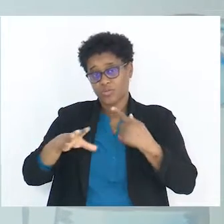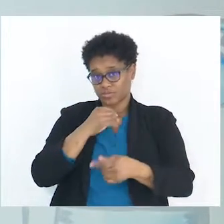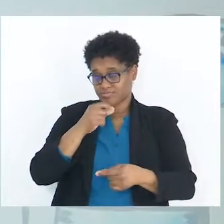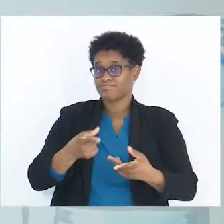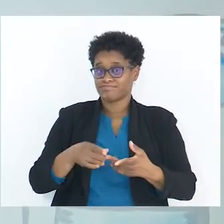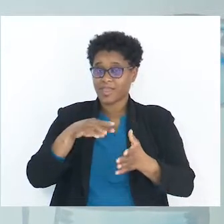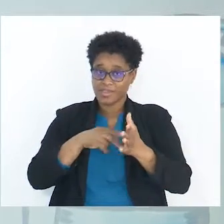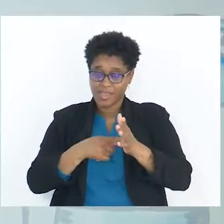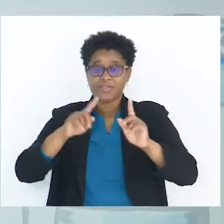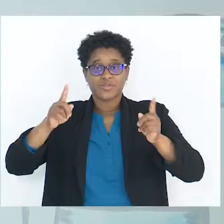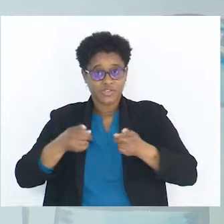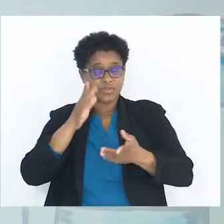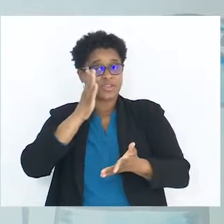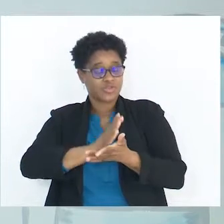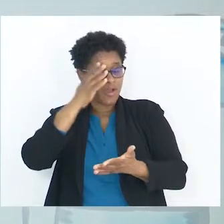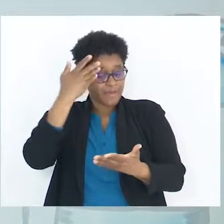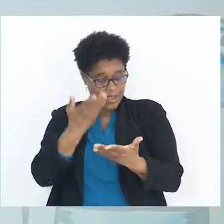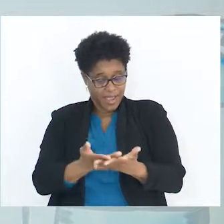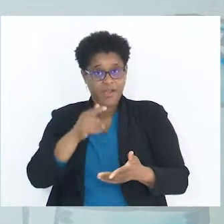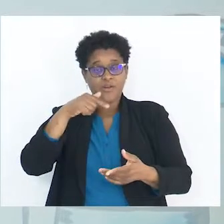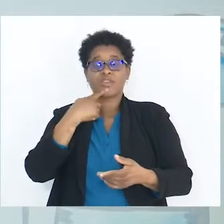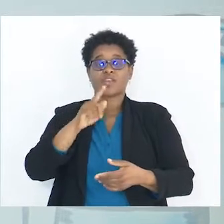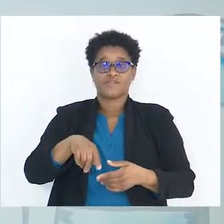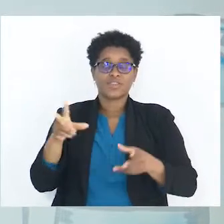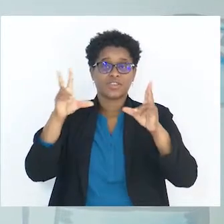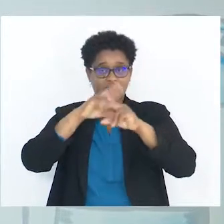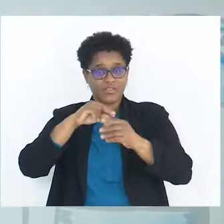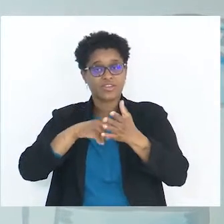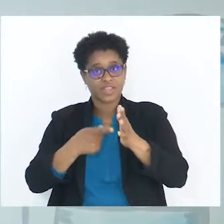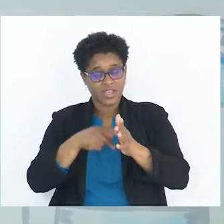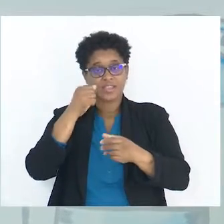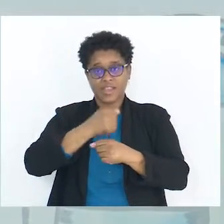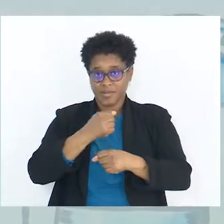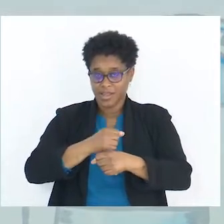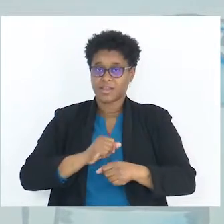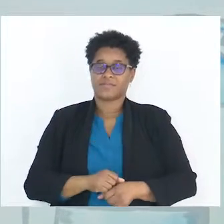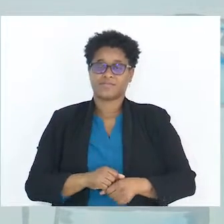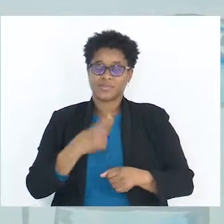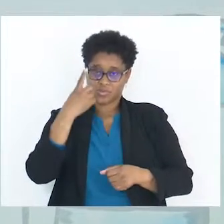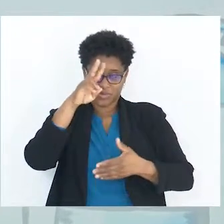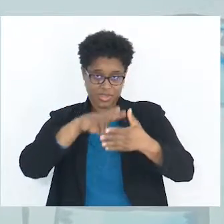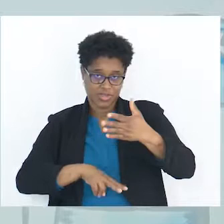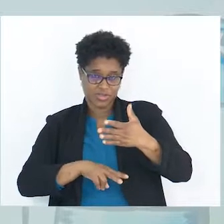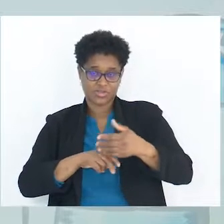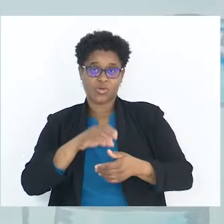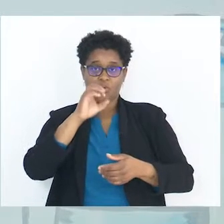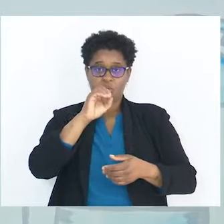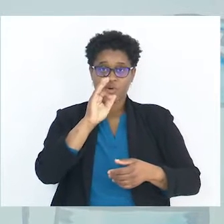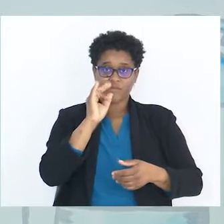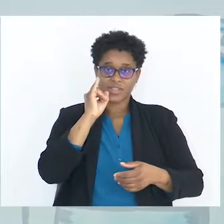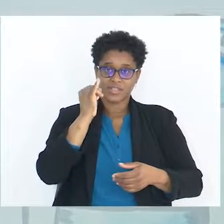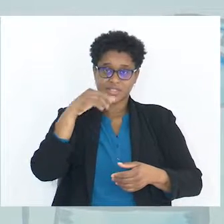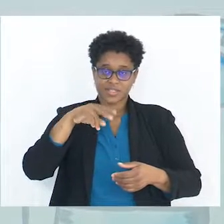na técnica do resumo. É só aplicá-las outra vez nesta nova técnica de trabalhar um texto. A